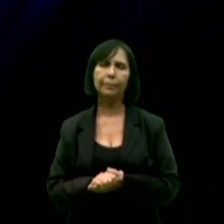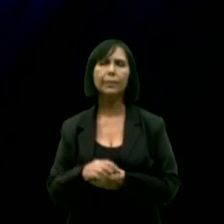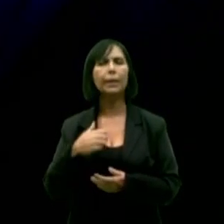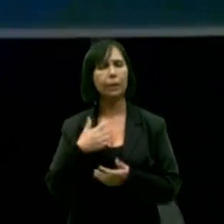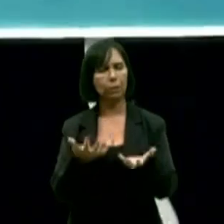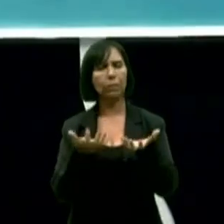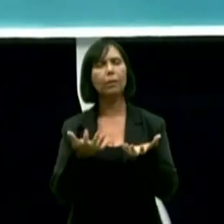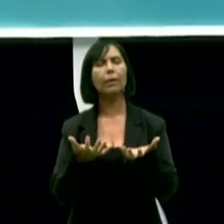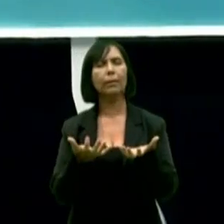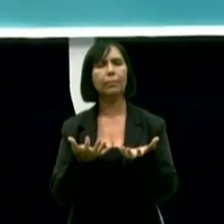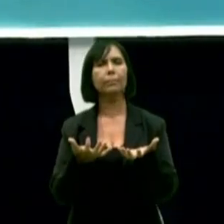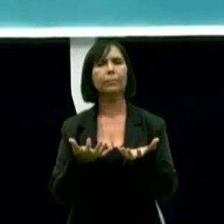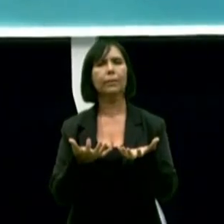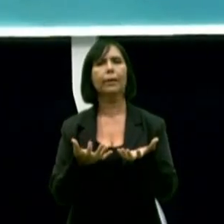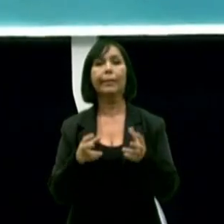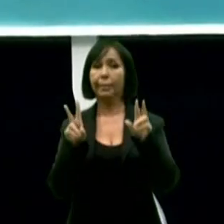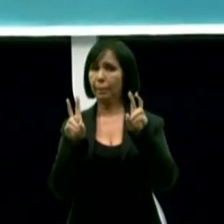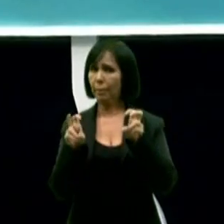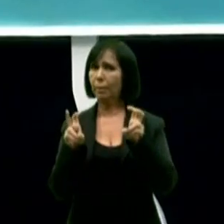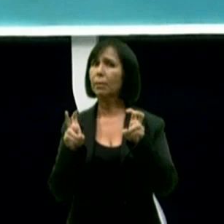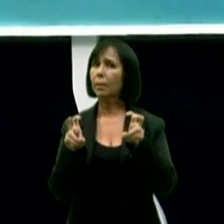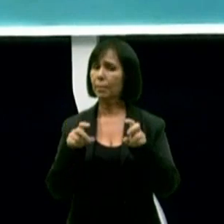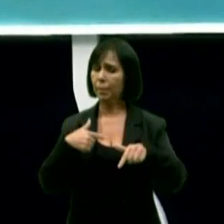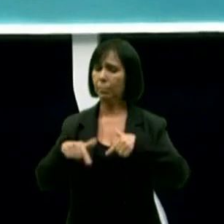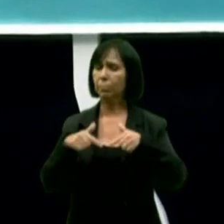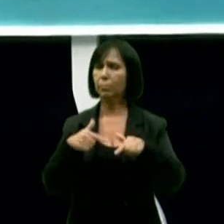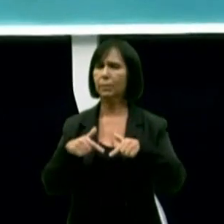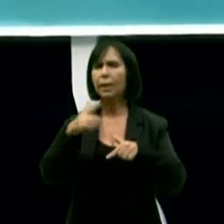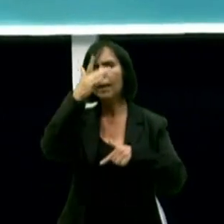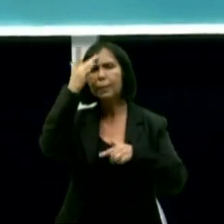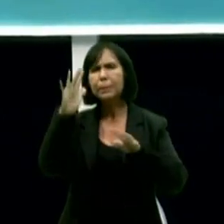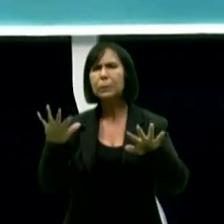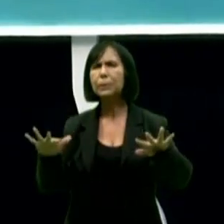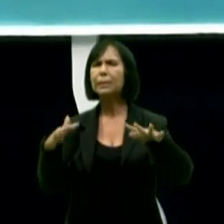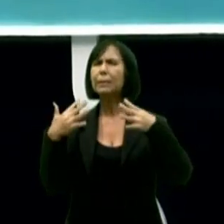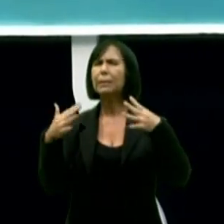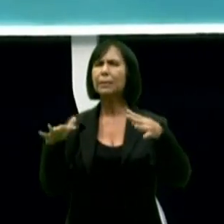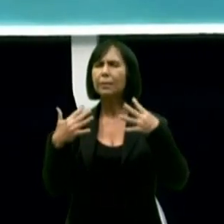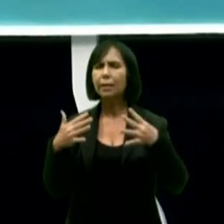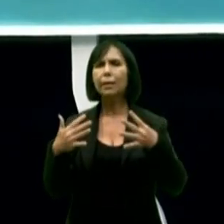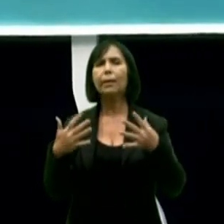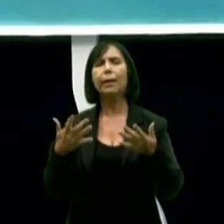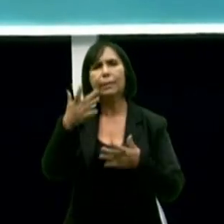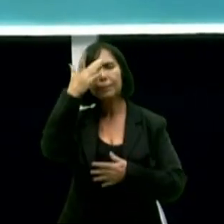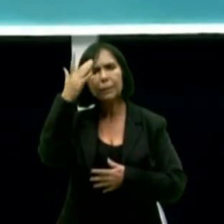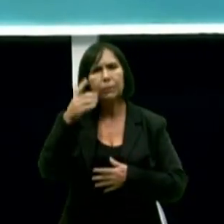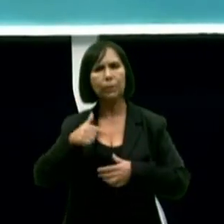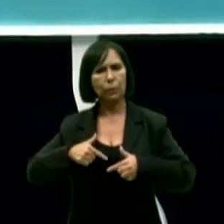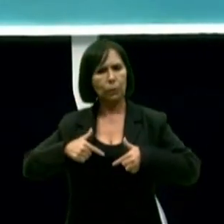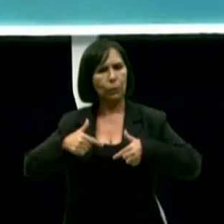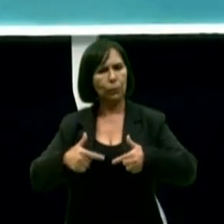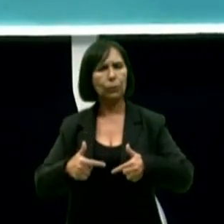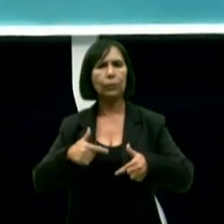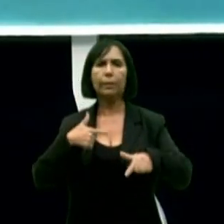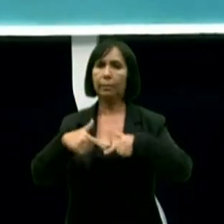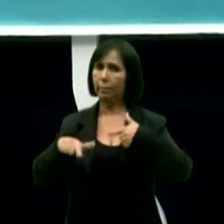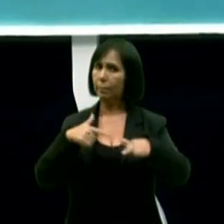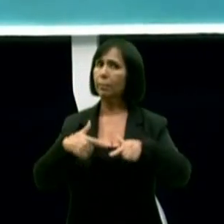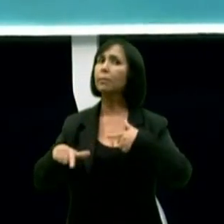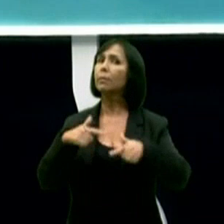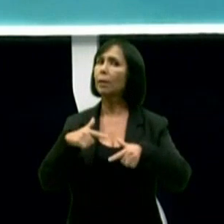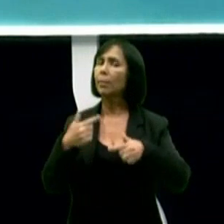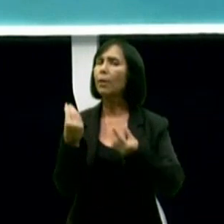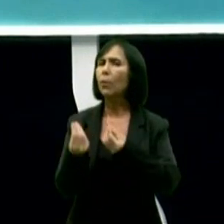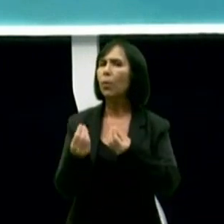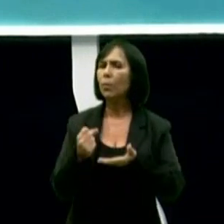tema da geração de emprego. Muita gente que está nos acompanhando. João luta para ter uma oportunidade de trabalho, para ter como sustentar uma